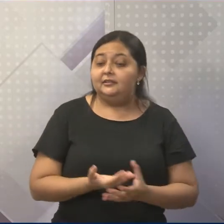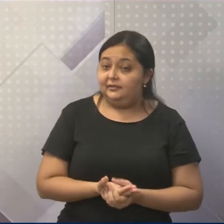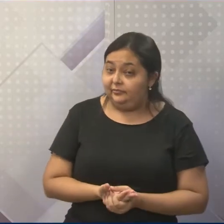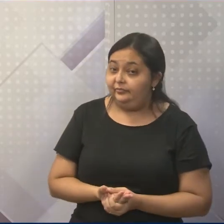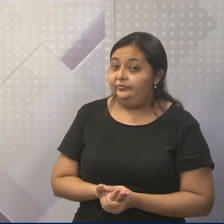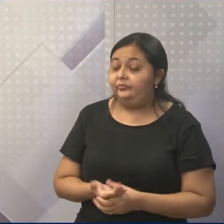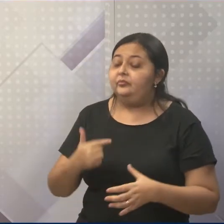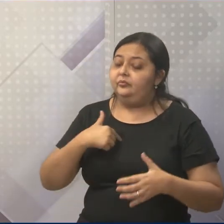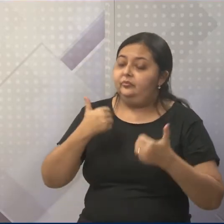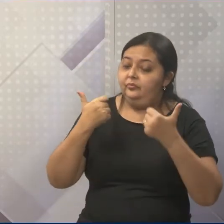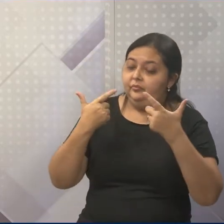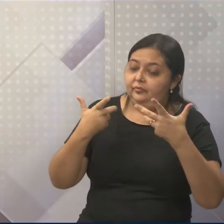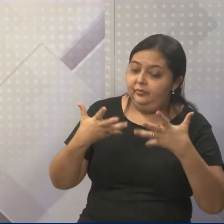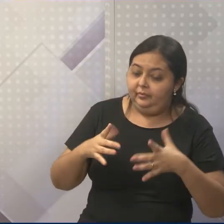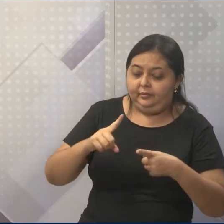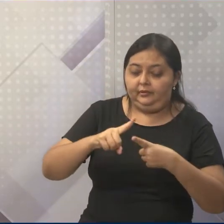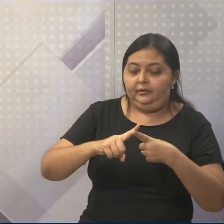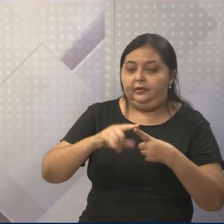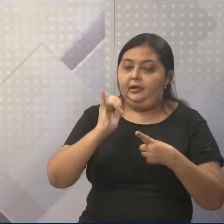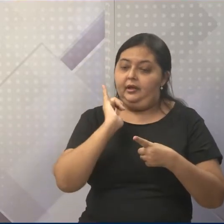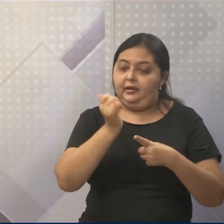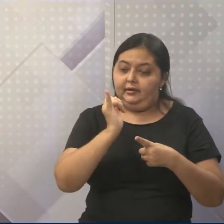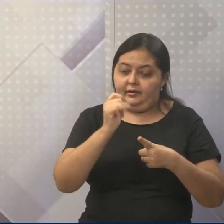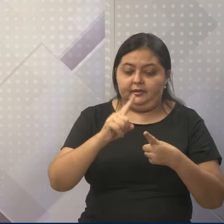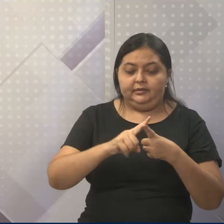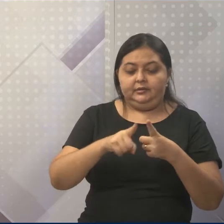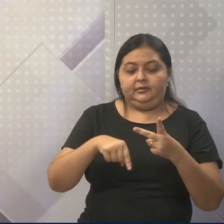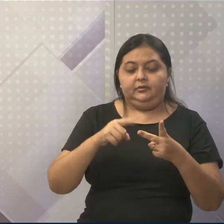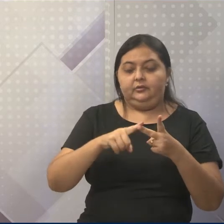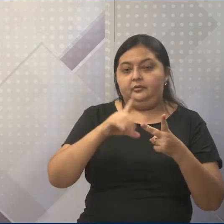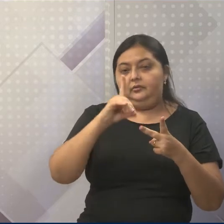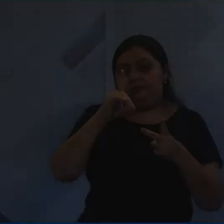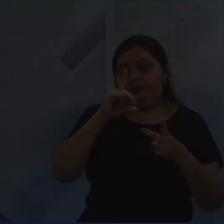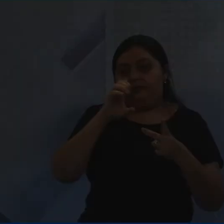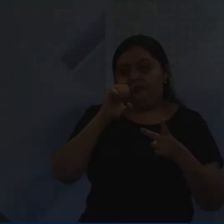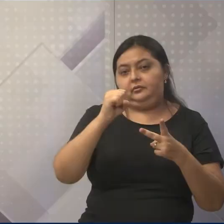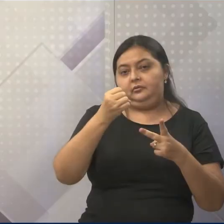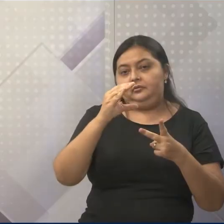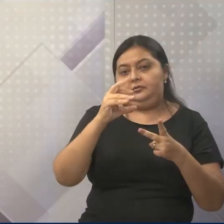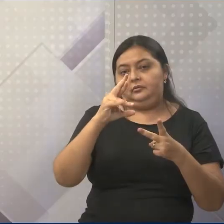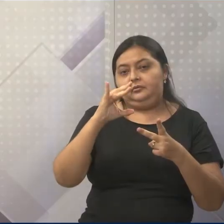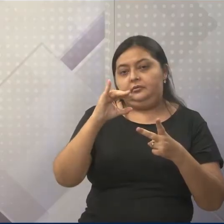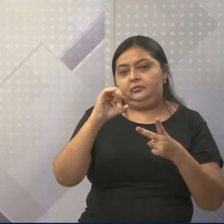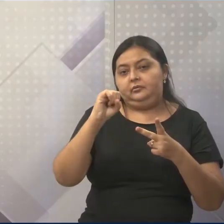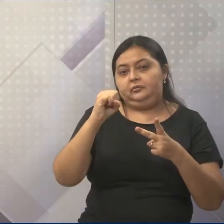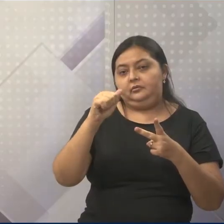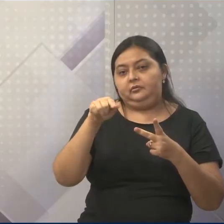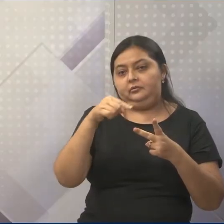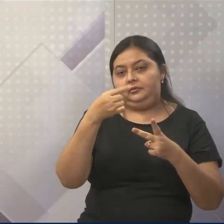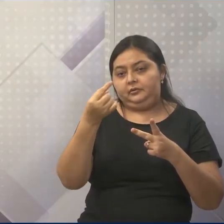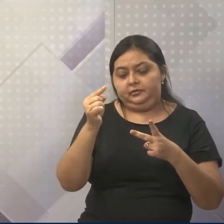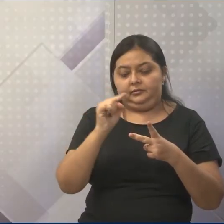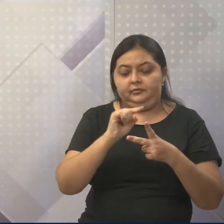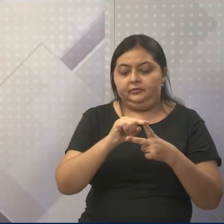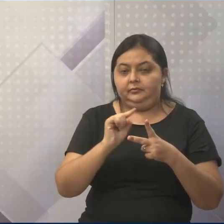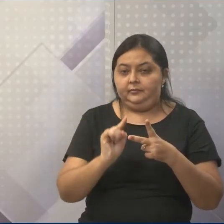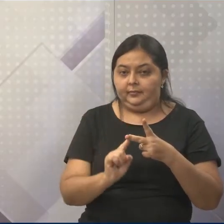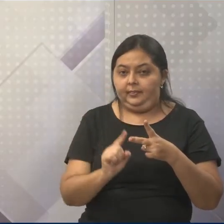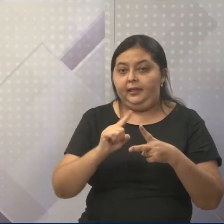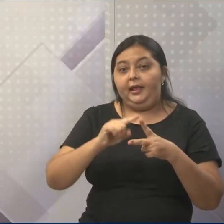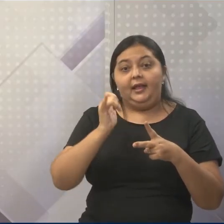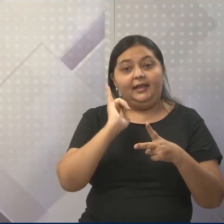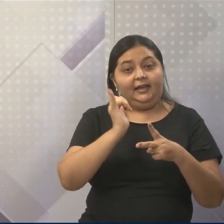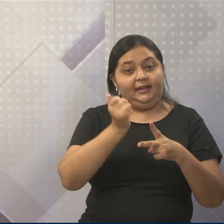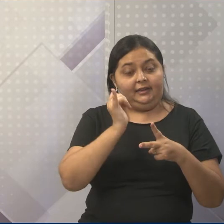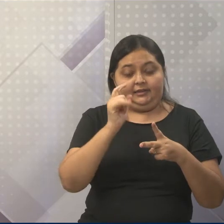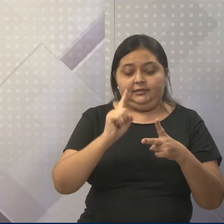me dá a oportunidade de explicar o que é narração e descrição. E mesmo assim, você lembrando, certo, que a narração